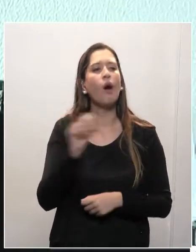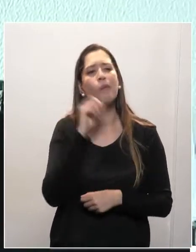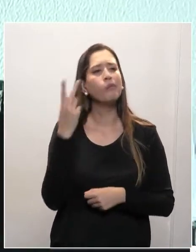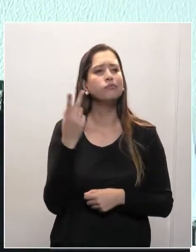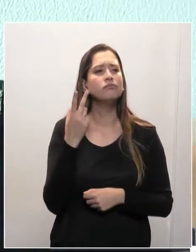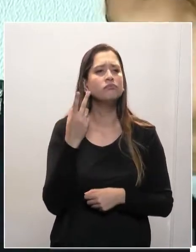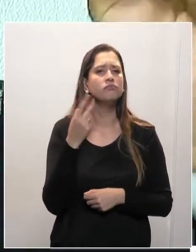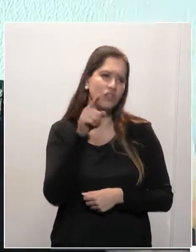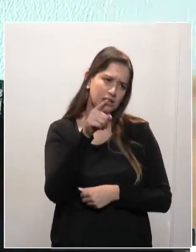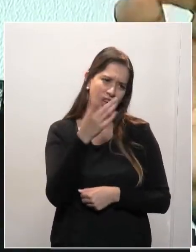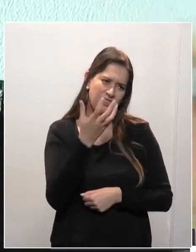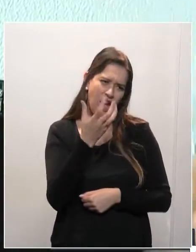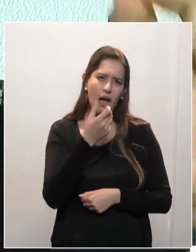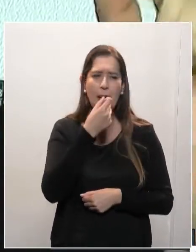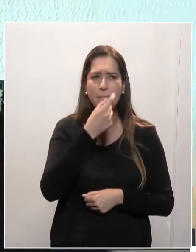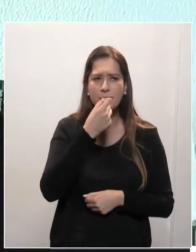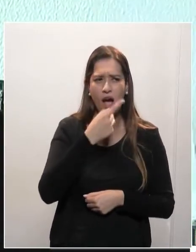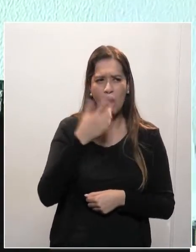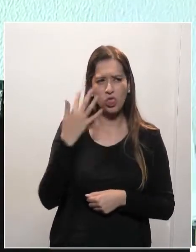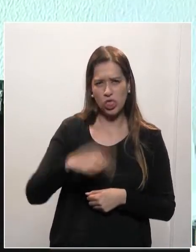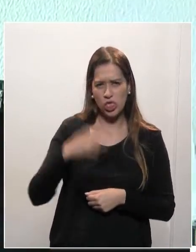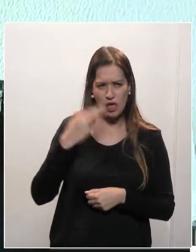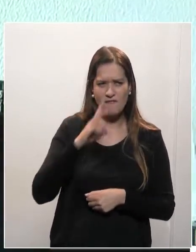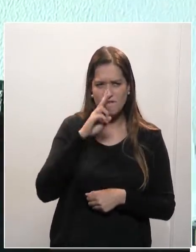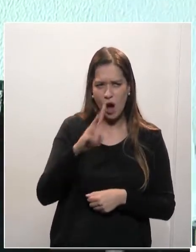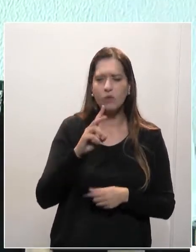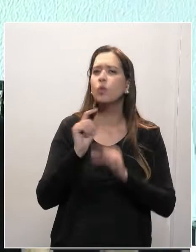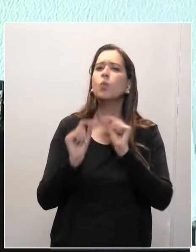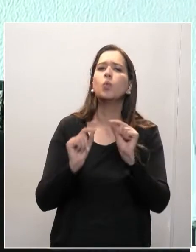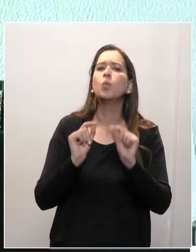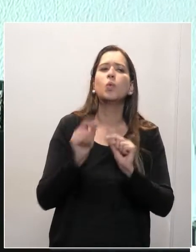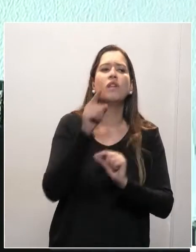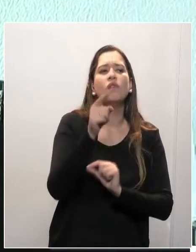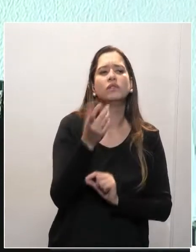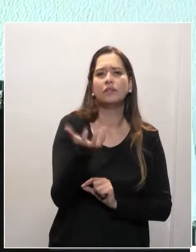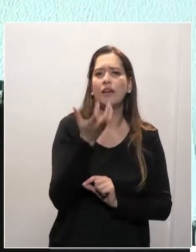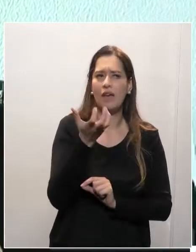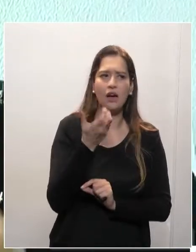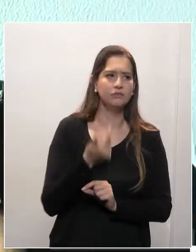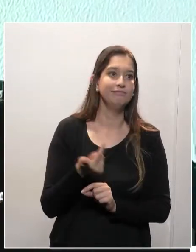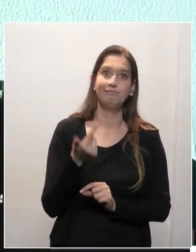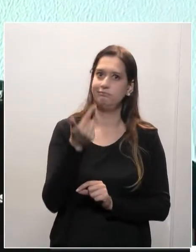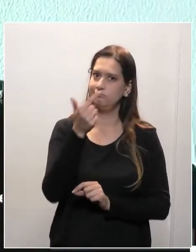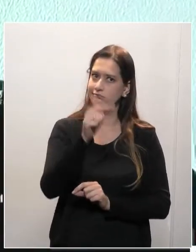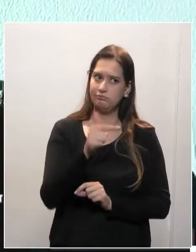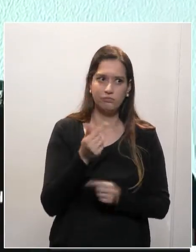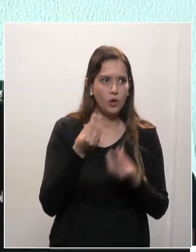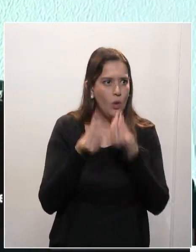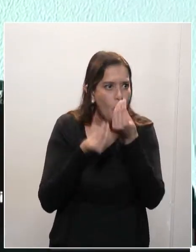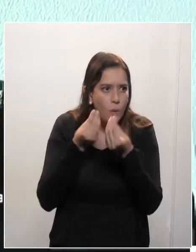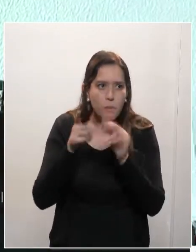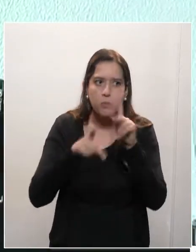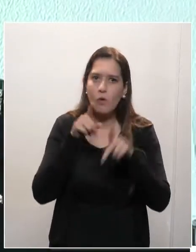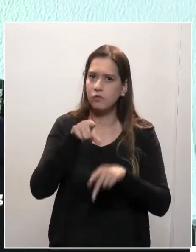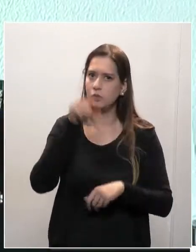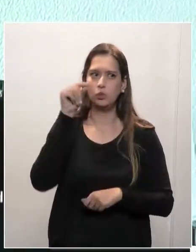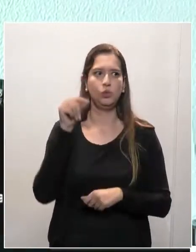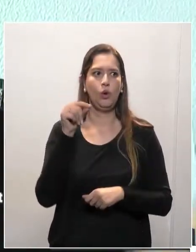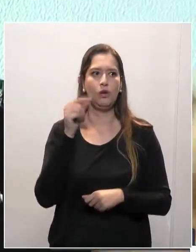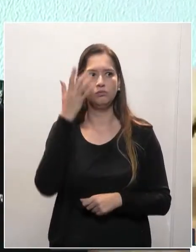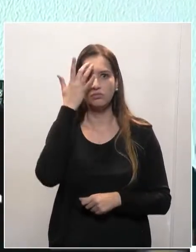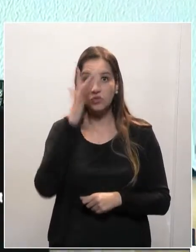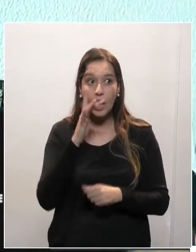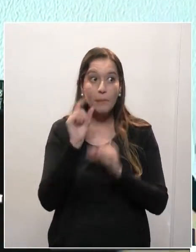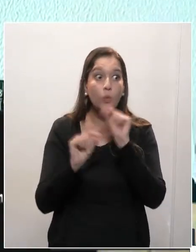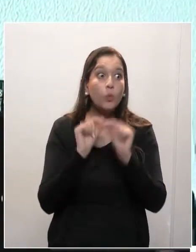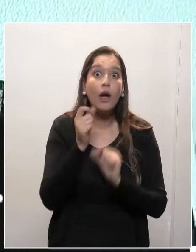é abandonada. Definidor de política pública é a consciência científica e a robustez da pesquisa. O